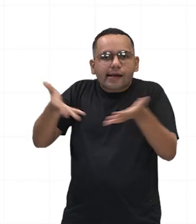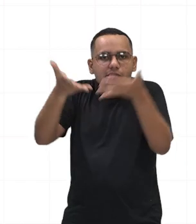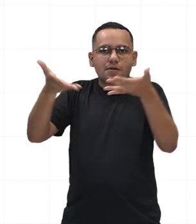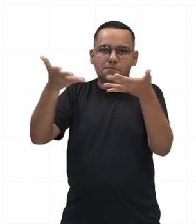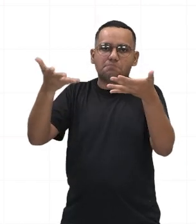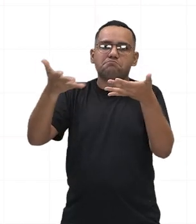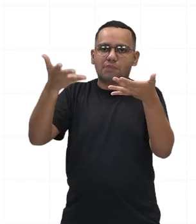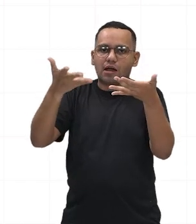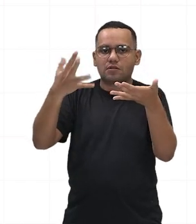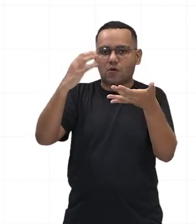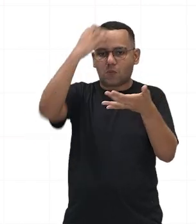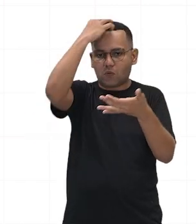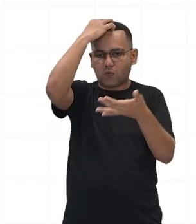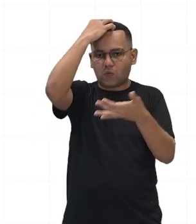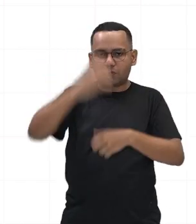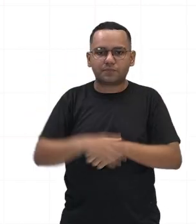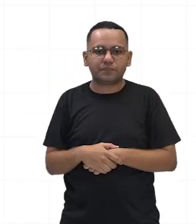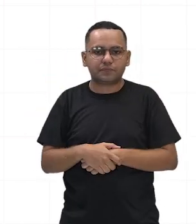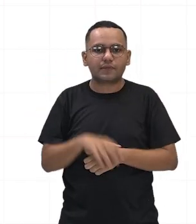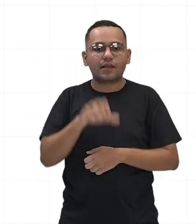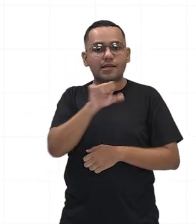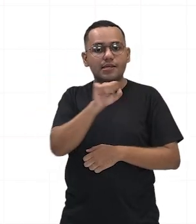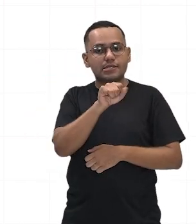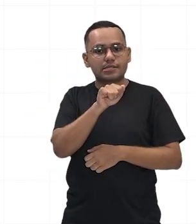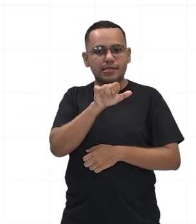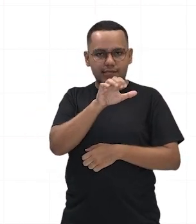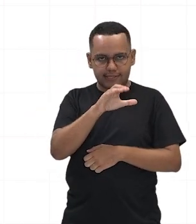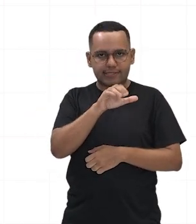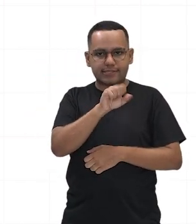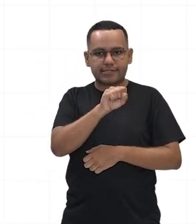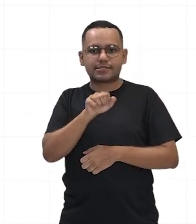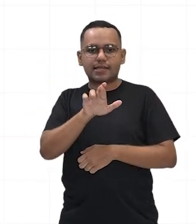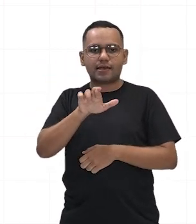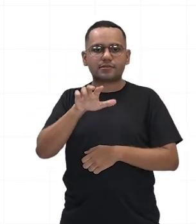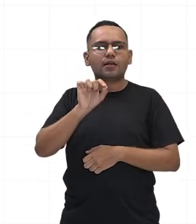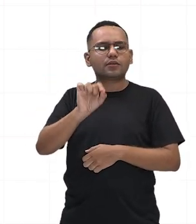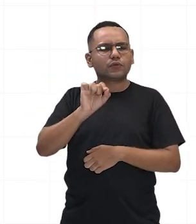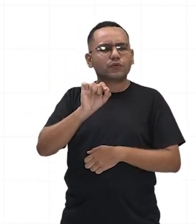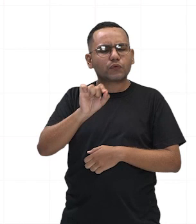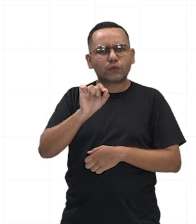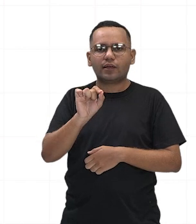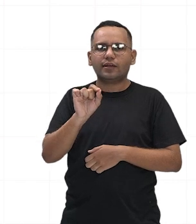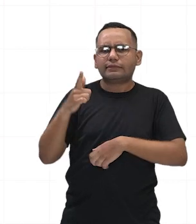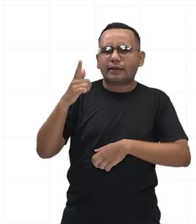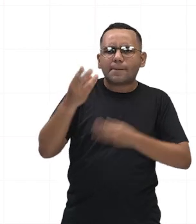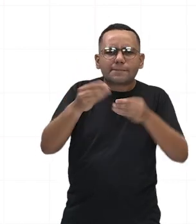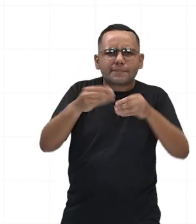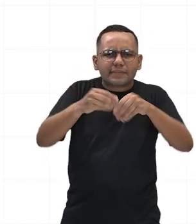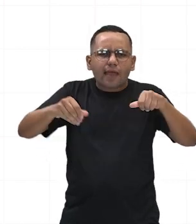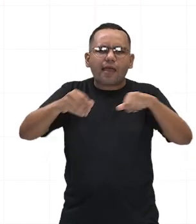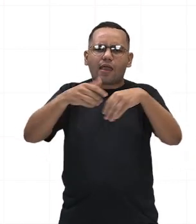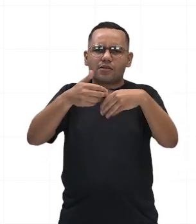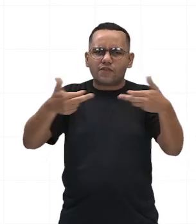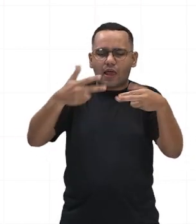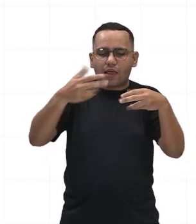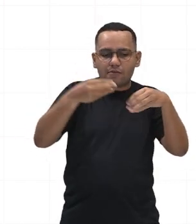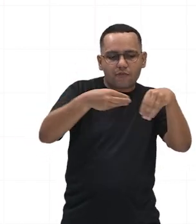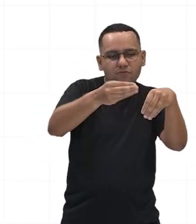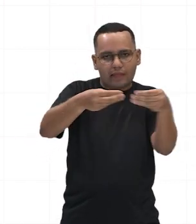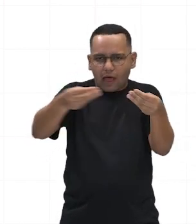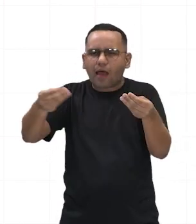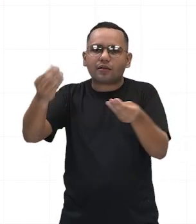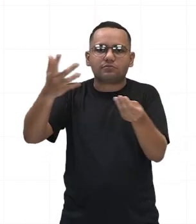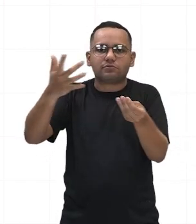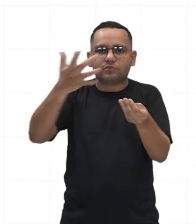político-administrativa, distribuiu terras entre os soldados, impulsionou a colonização nas províncias romanas,